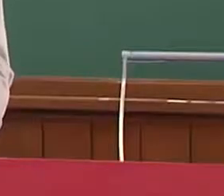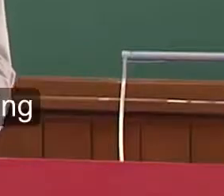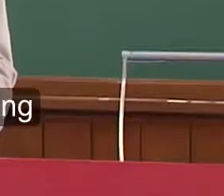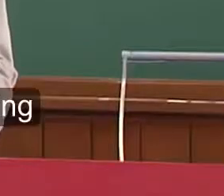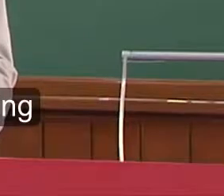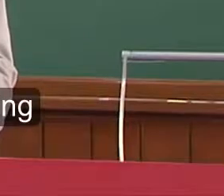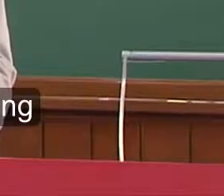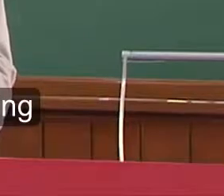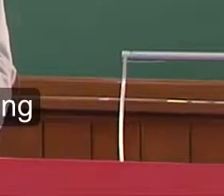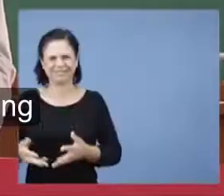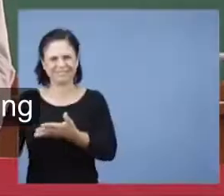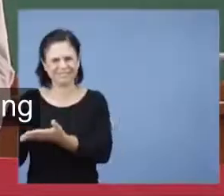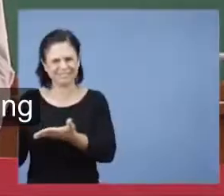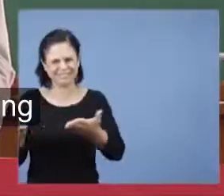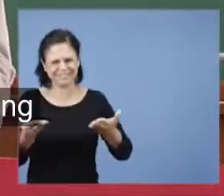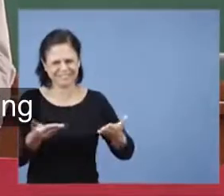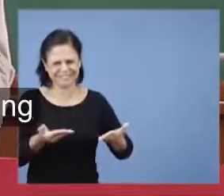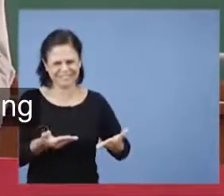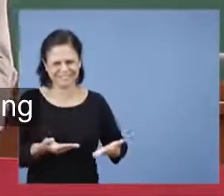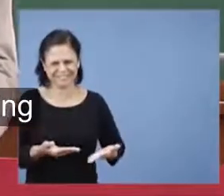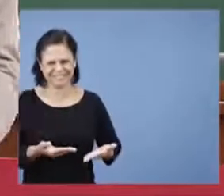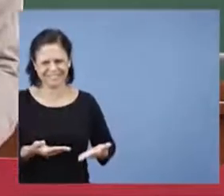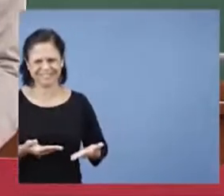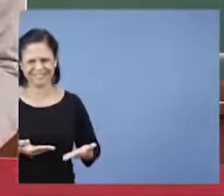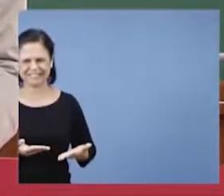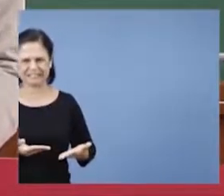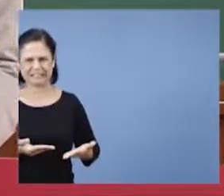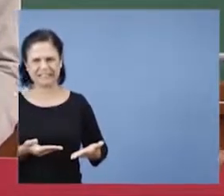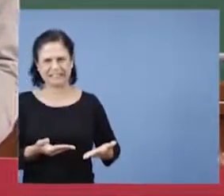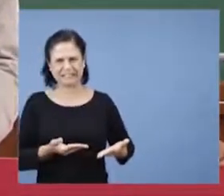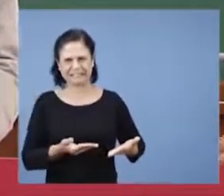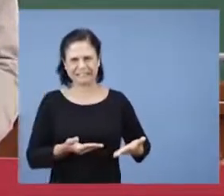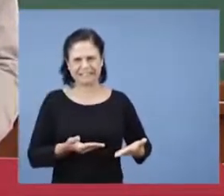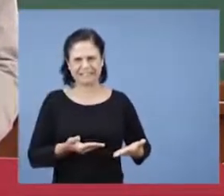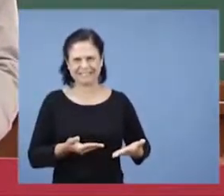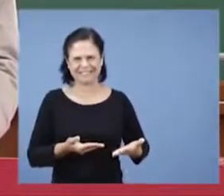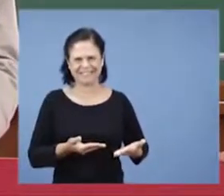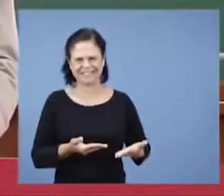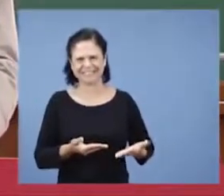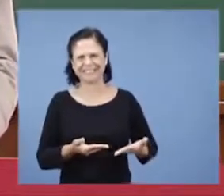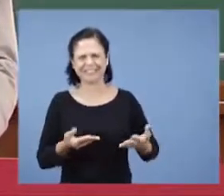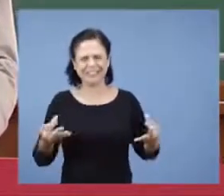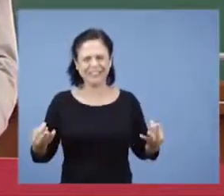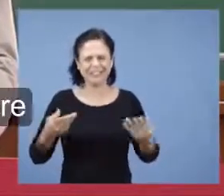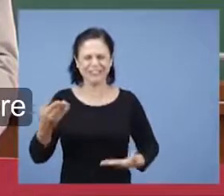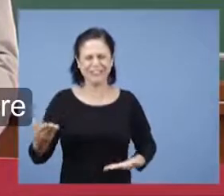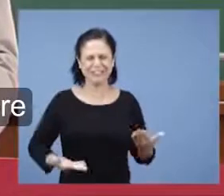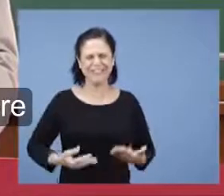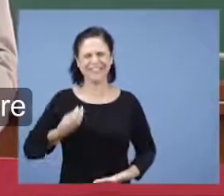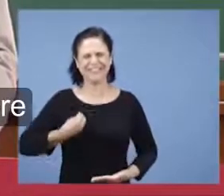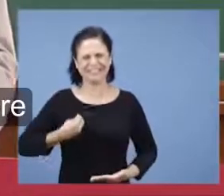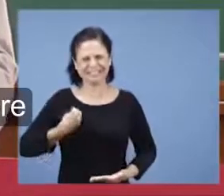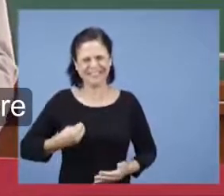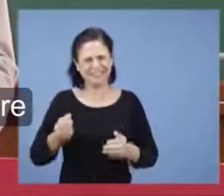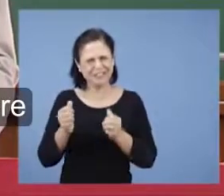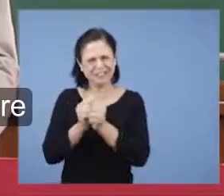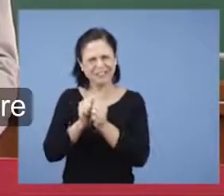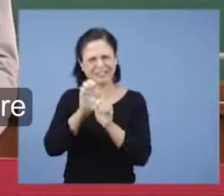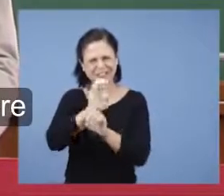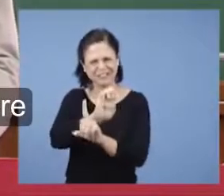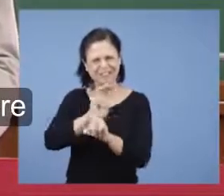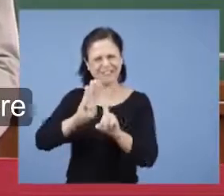Nós saudamos as igrejas que estão assistindo conosco, essa Escola Bíblica Dominical, com a paz do Senhor Jesus.